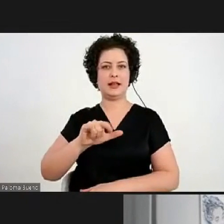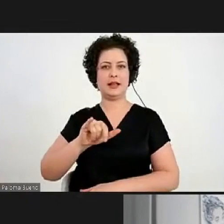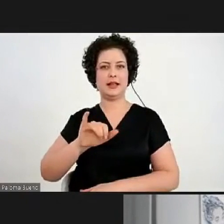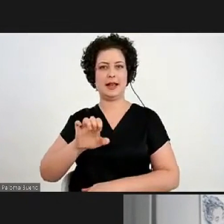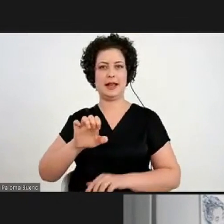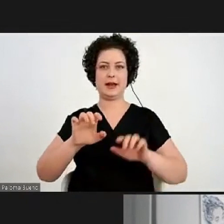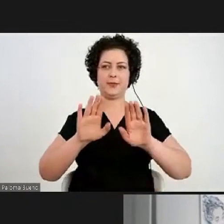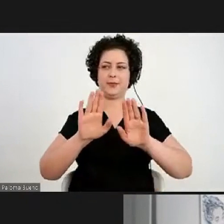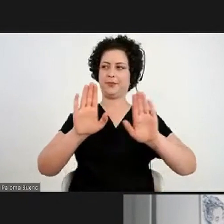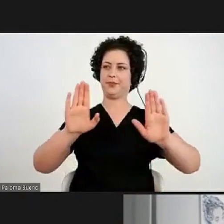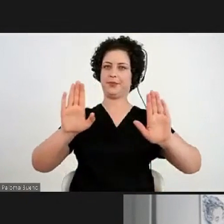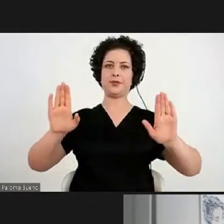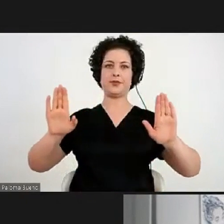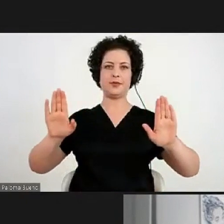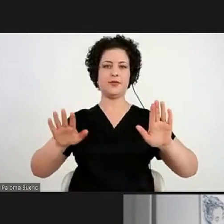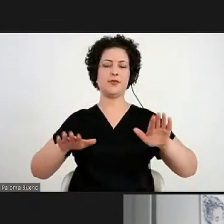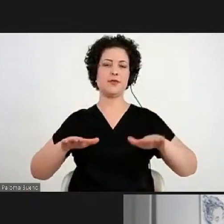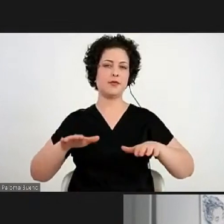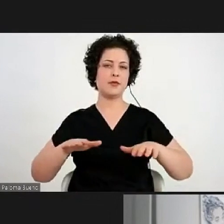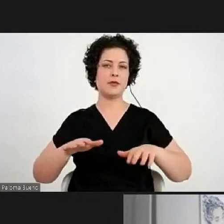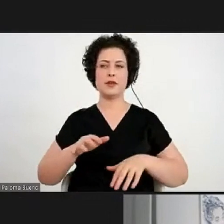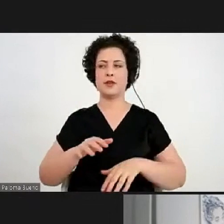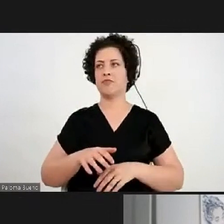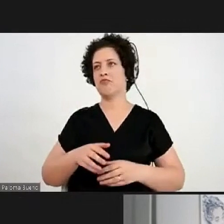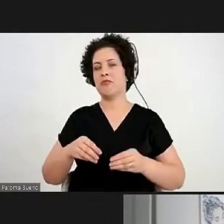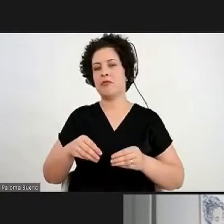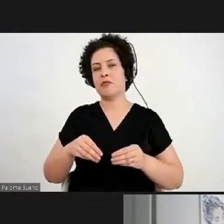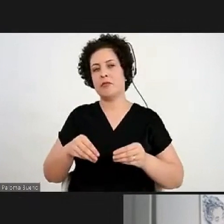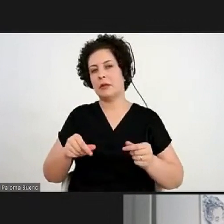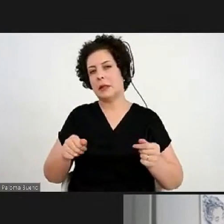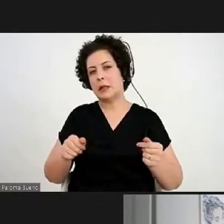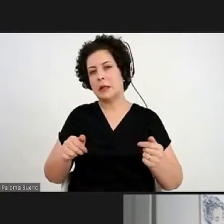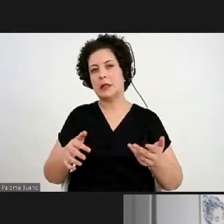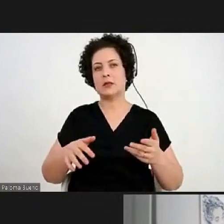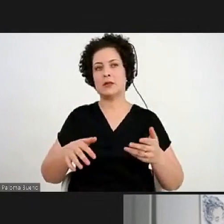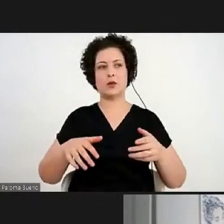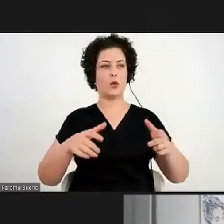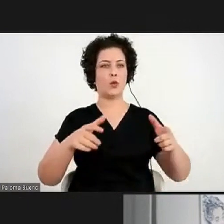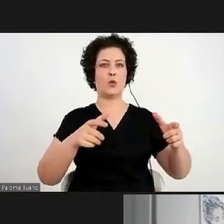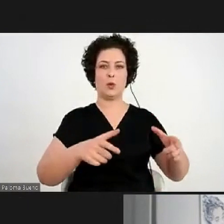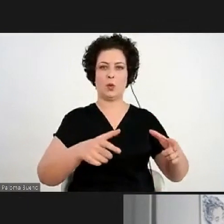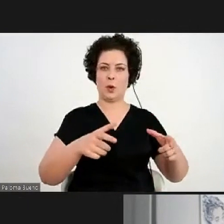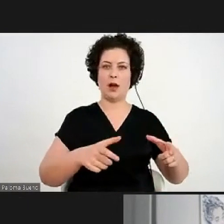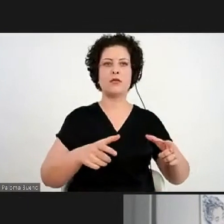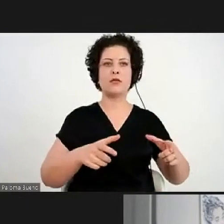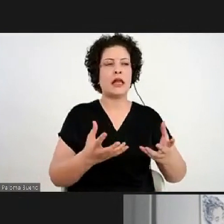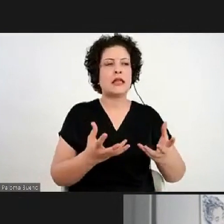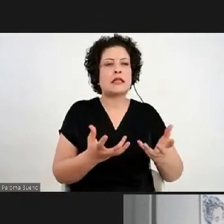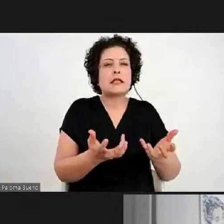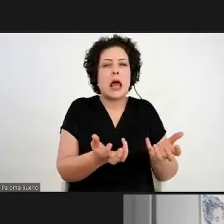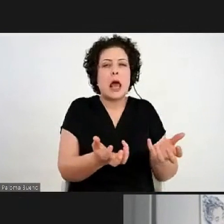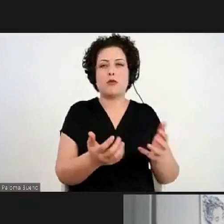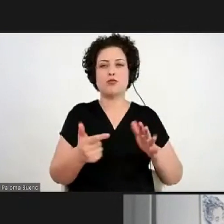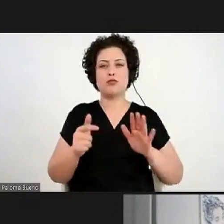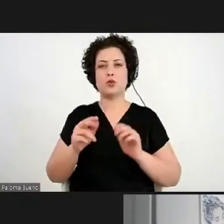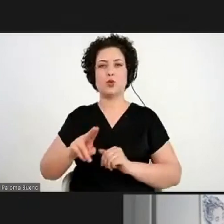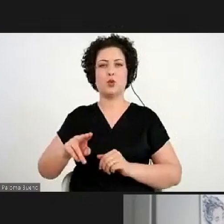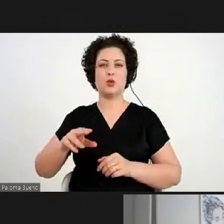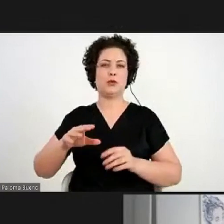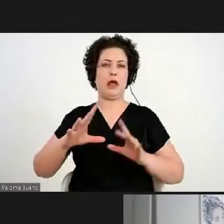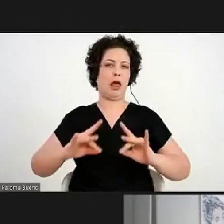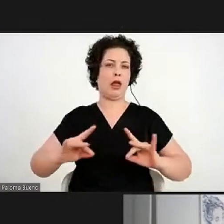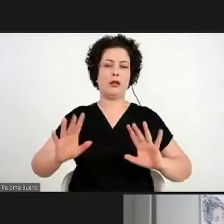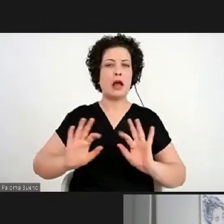quando é seco, alguma coisa a gente pode fazer até nos espaços expositivos mais afastados, e